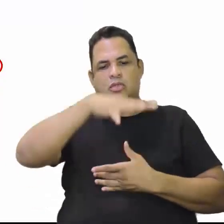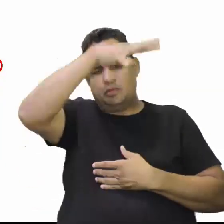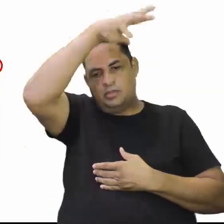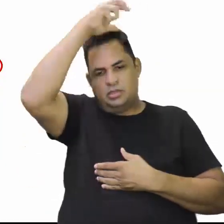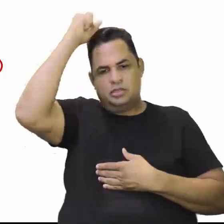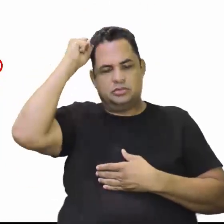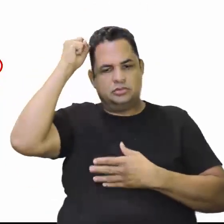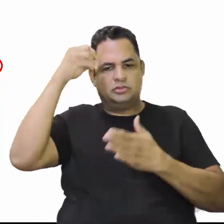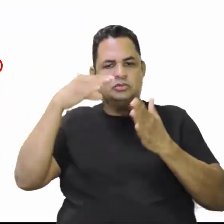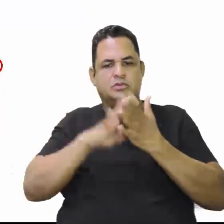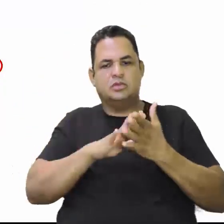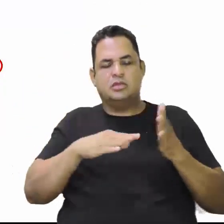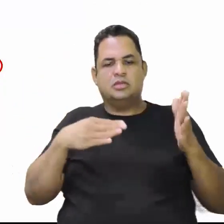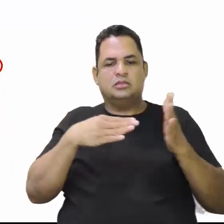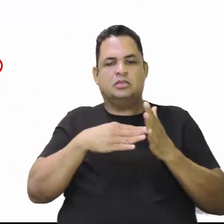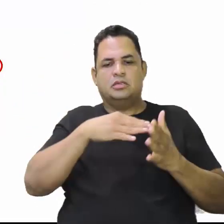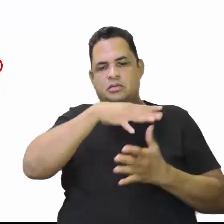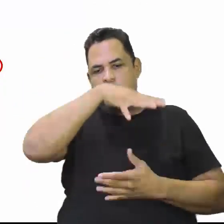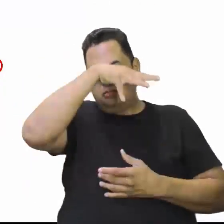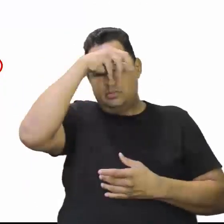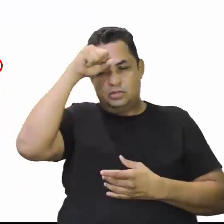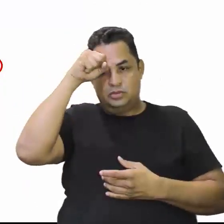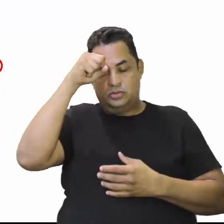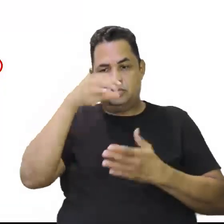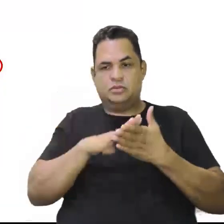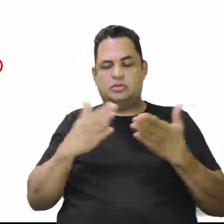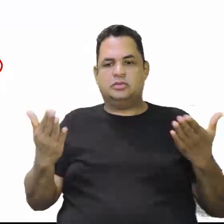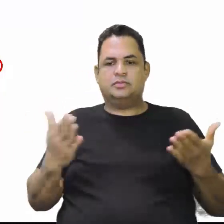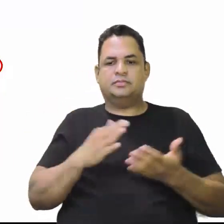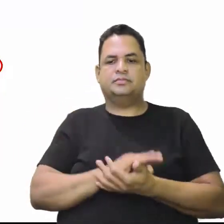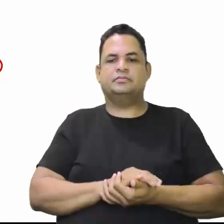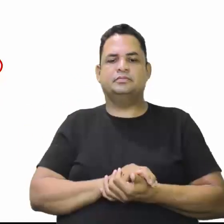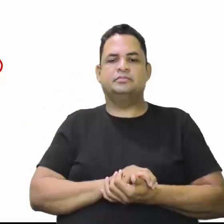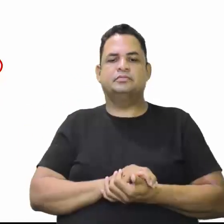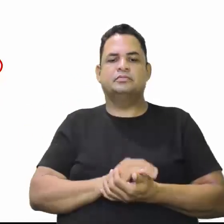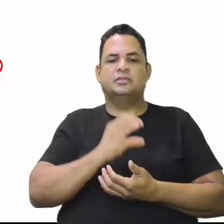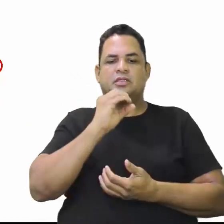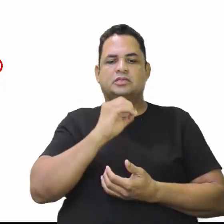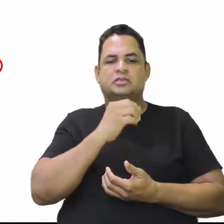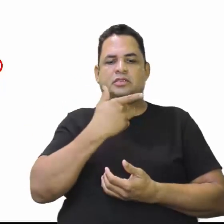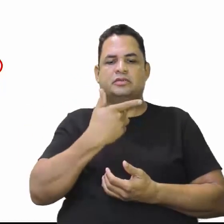Grosso, que era a rodovia 029.